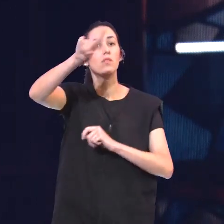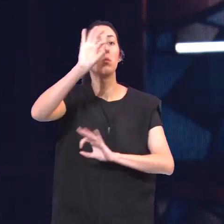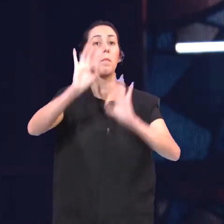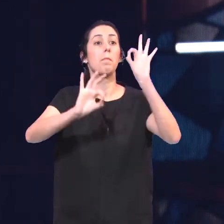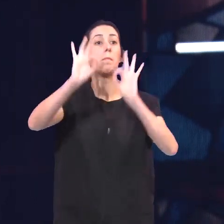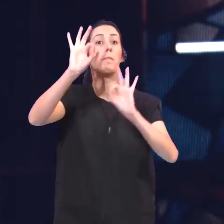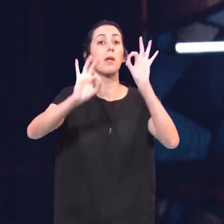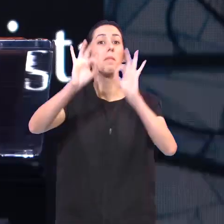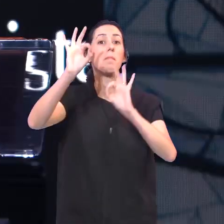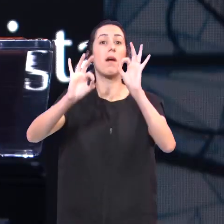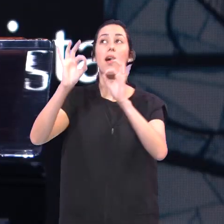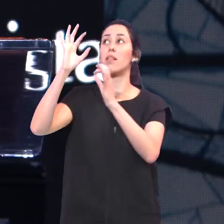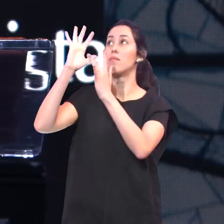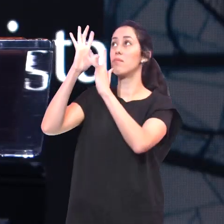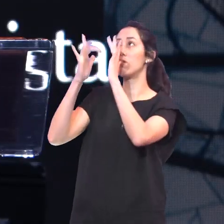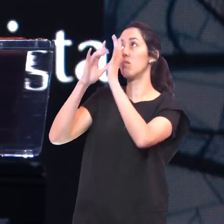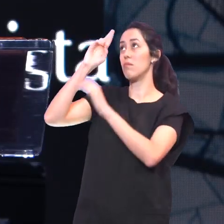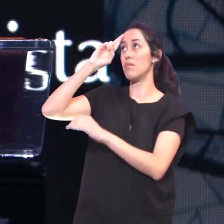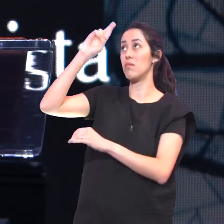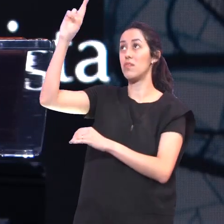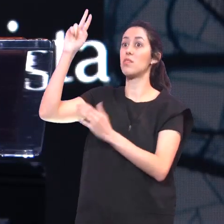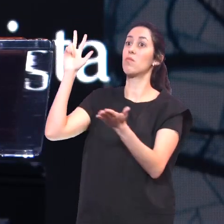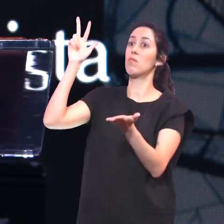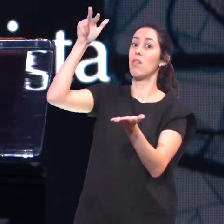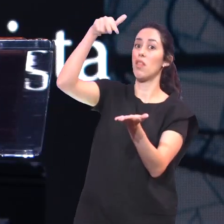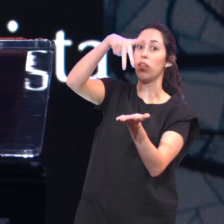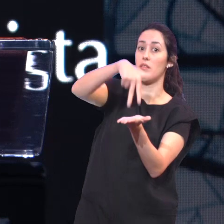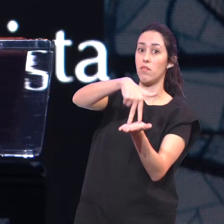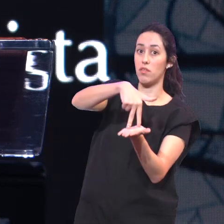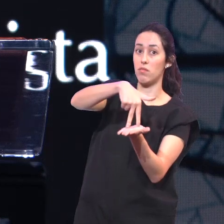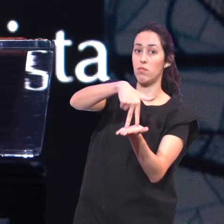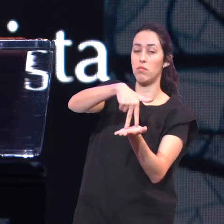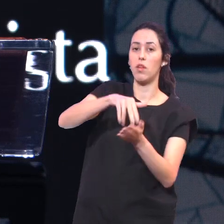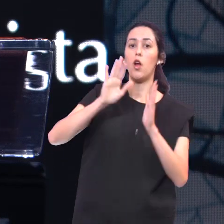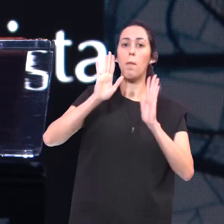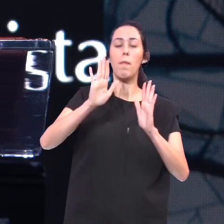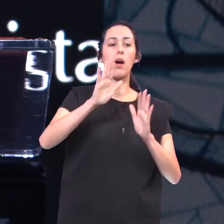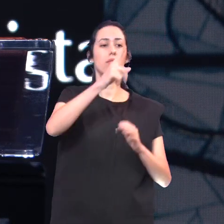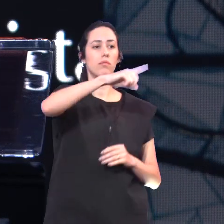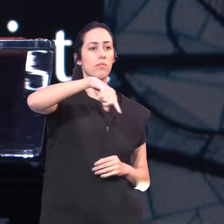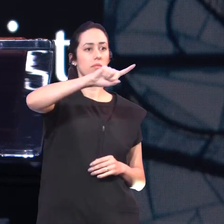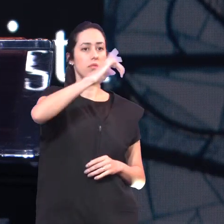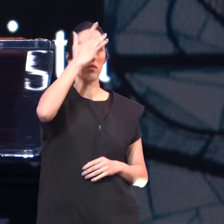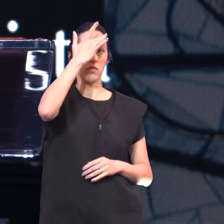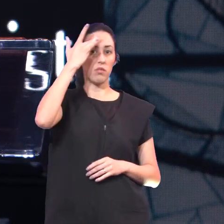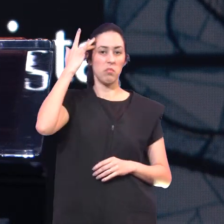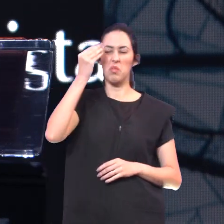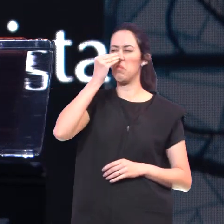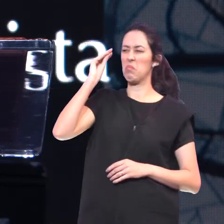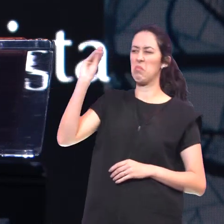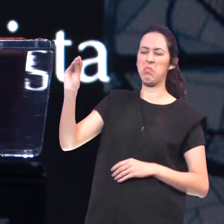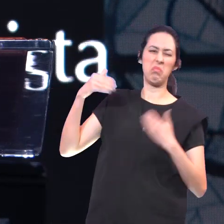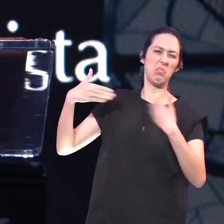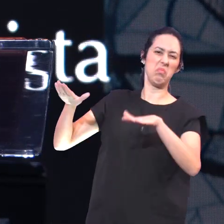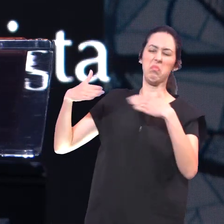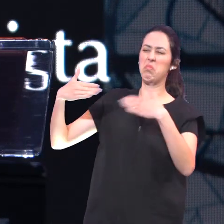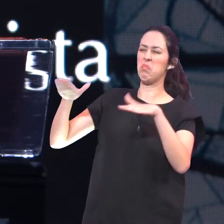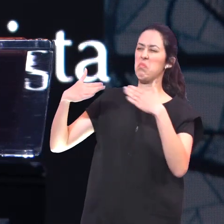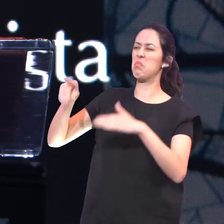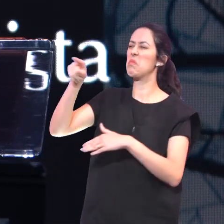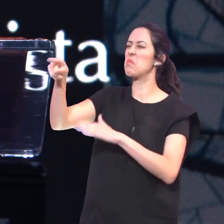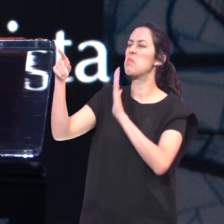E eles rejeitaram João Batista E o chamaram até de